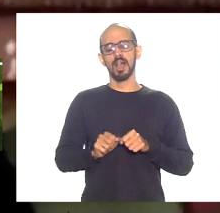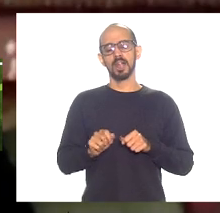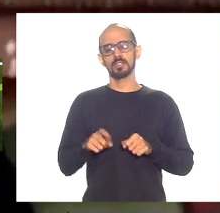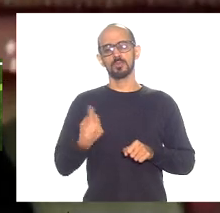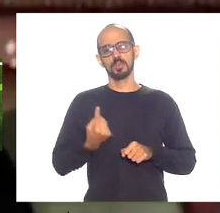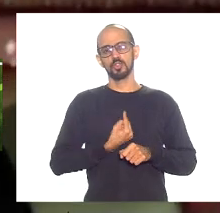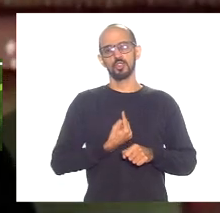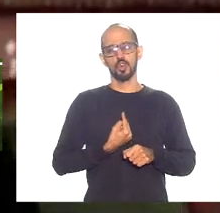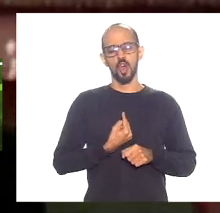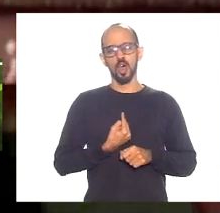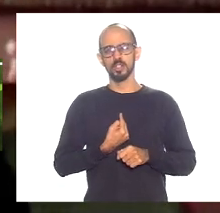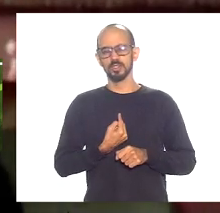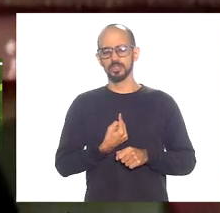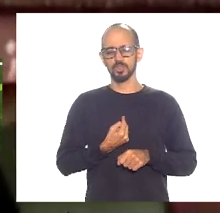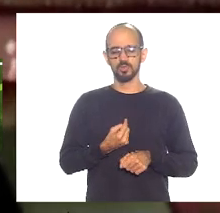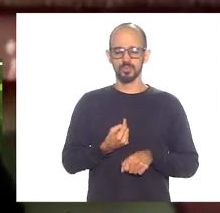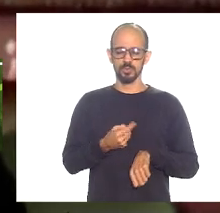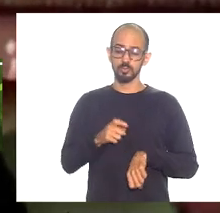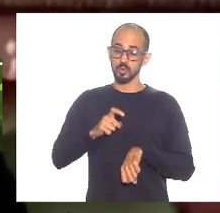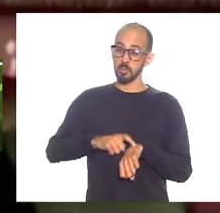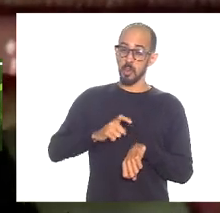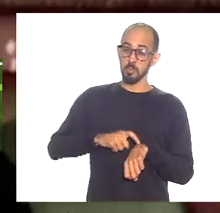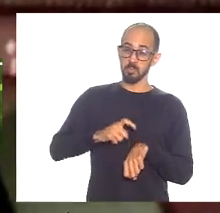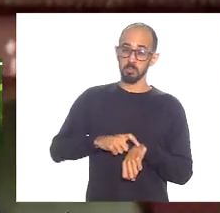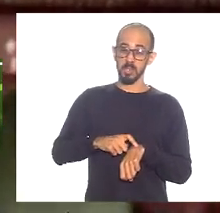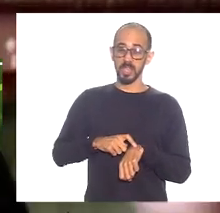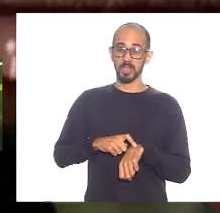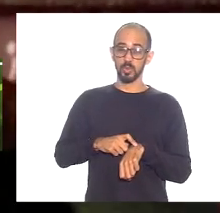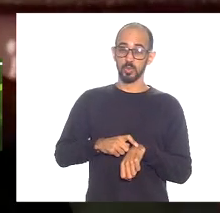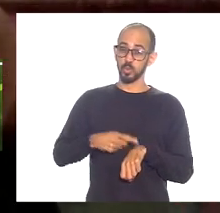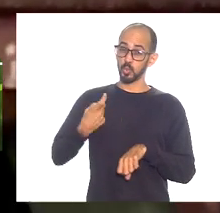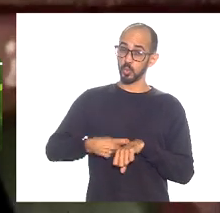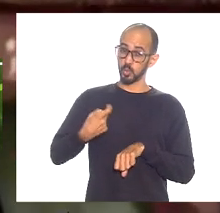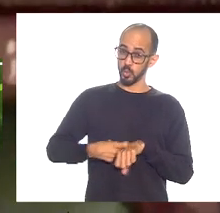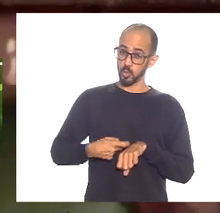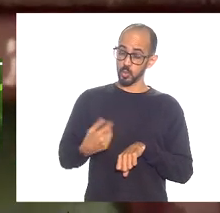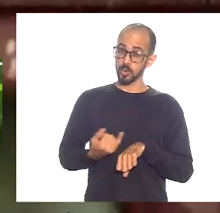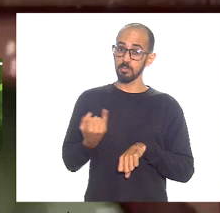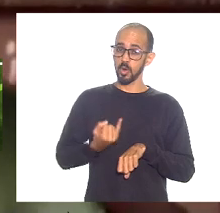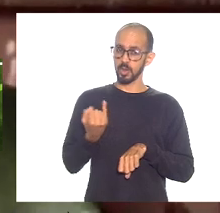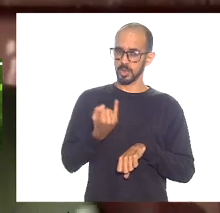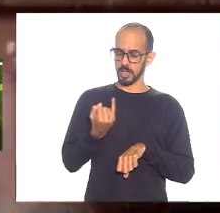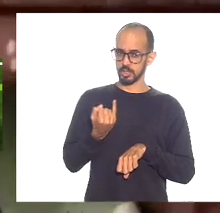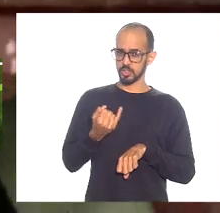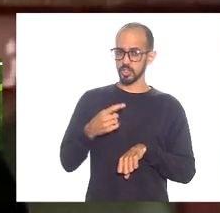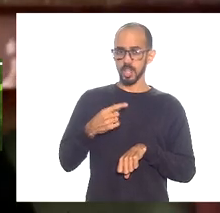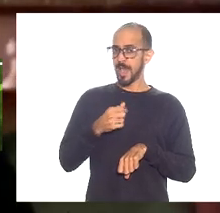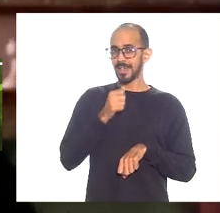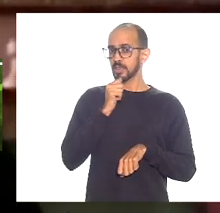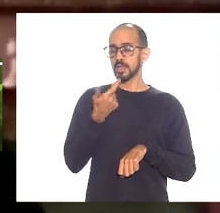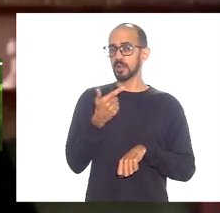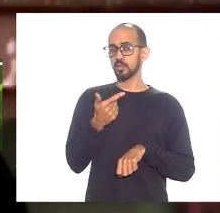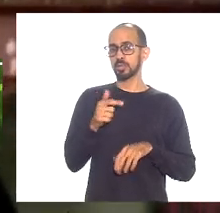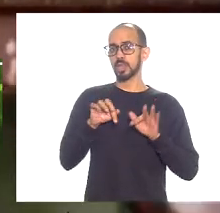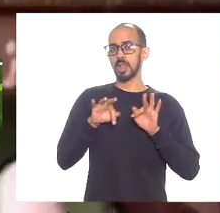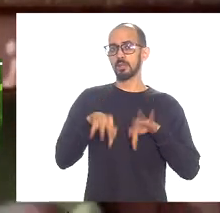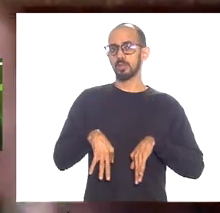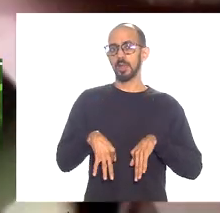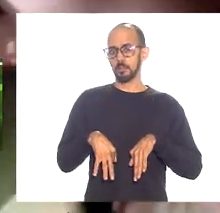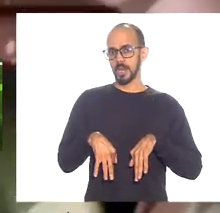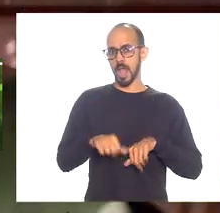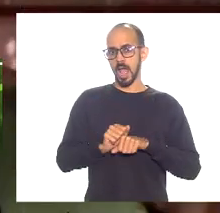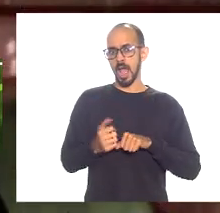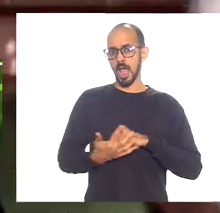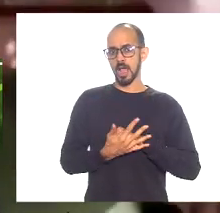inflexão importante nesse momento a gente não saiu da pandemia as projeções né dos